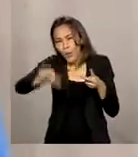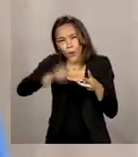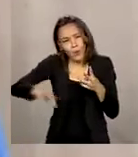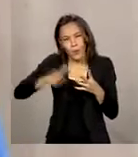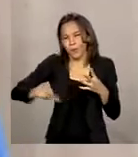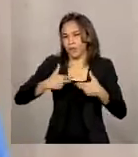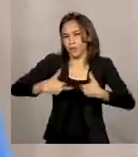enfrentamos. Obrigado.